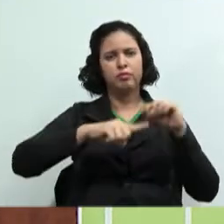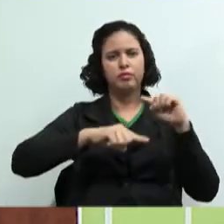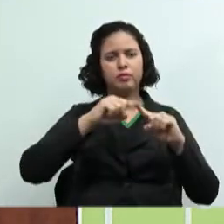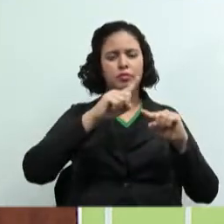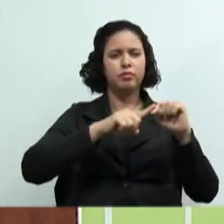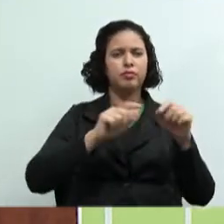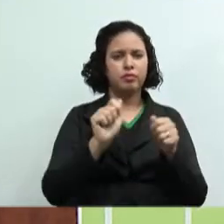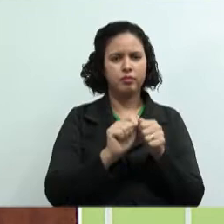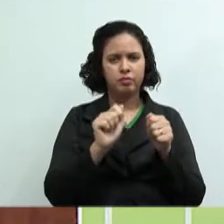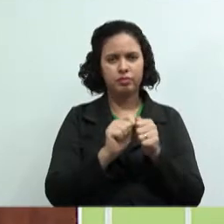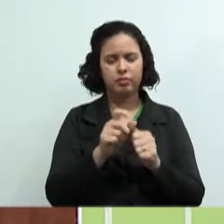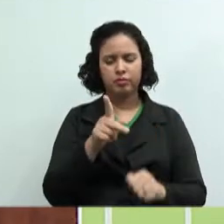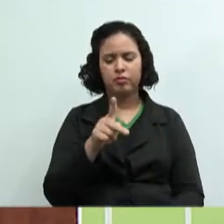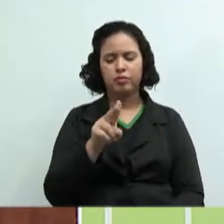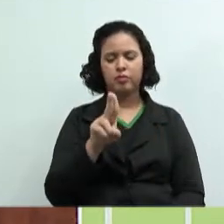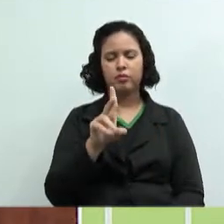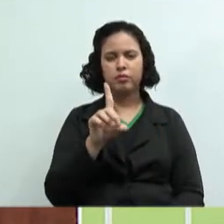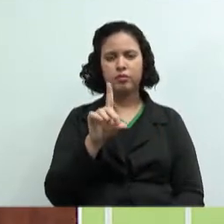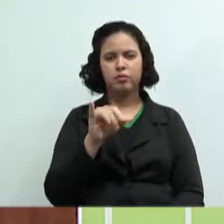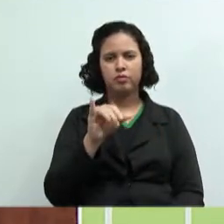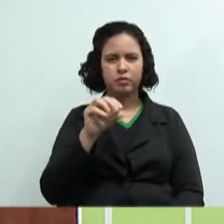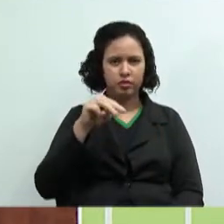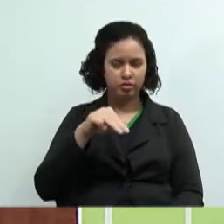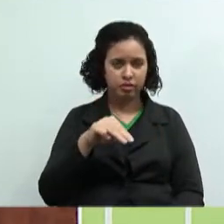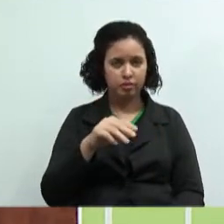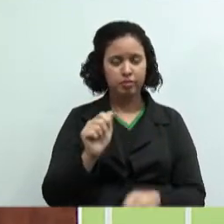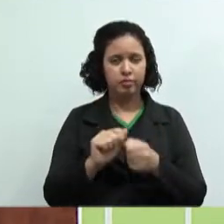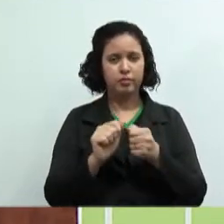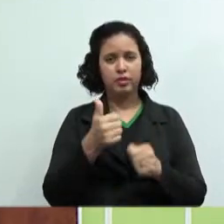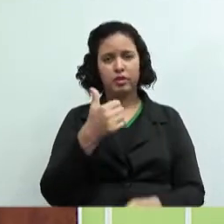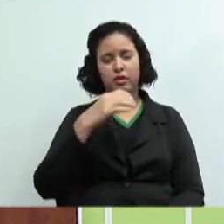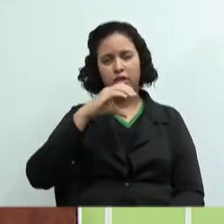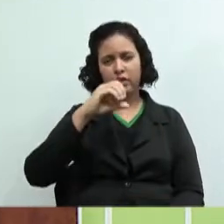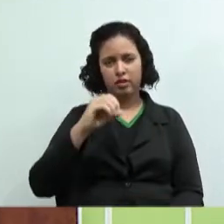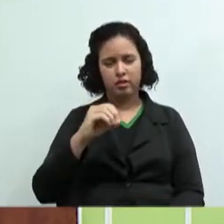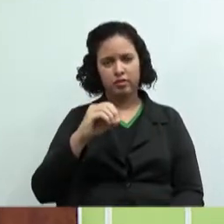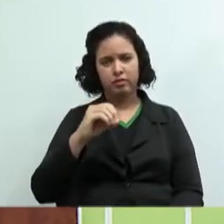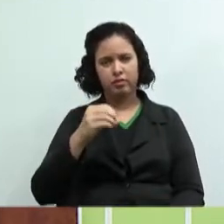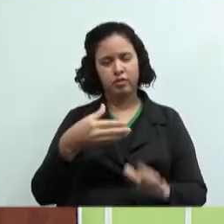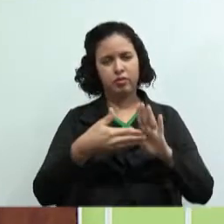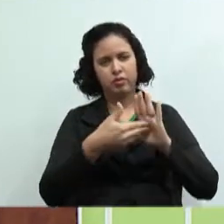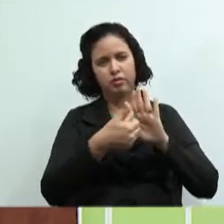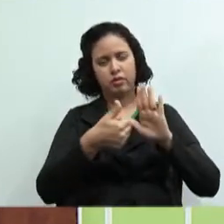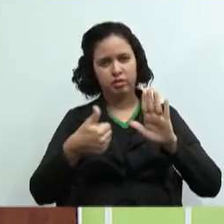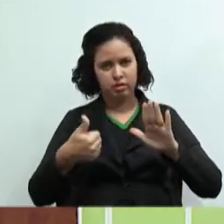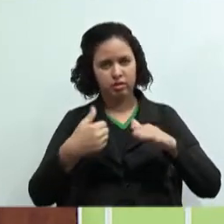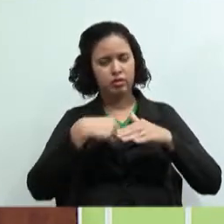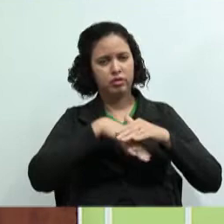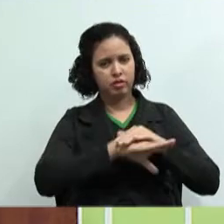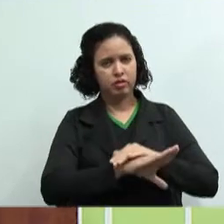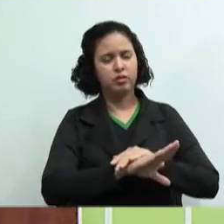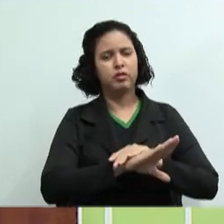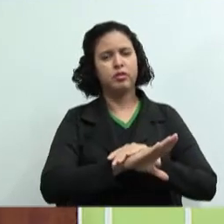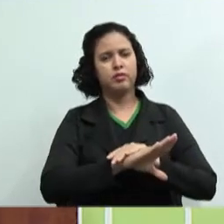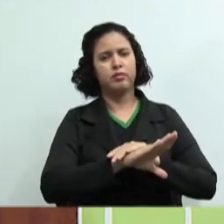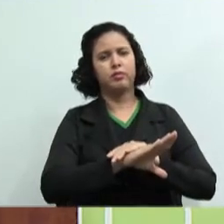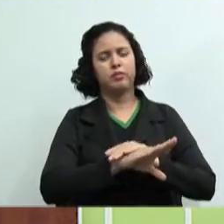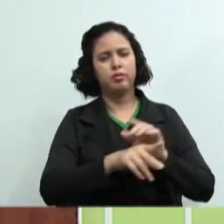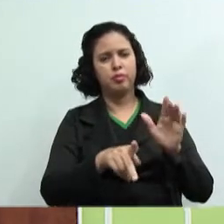Bom, eu vou produzir 10 pudins. O é eu vou fazer? Eu vou tirar lá do estoque de matéria-prima